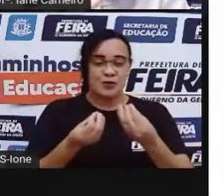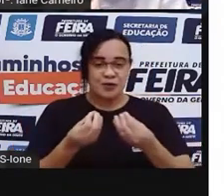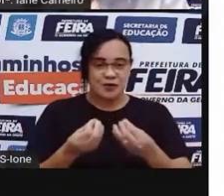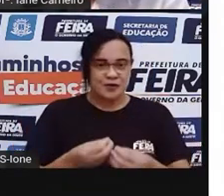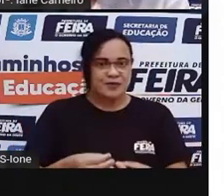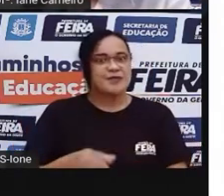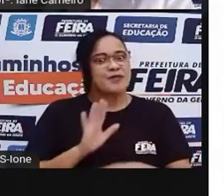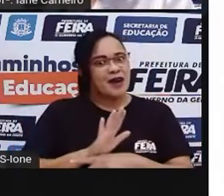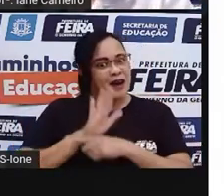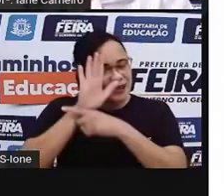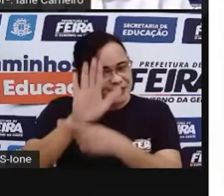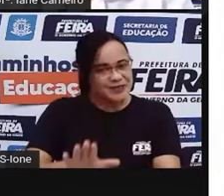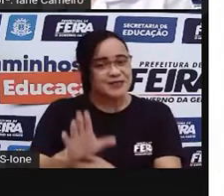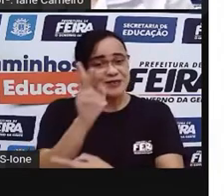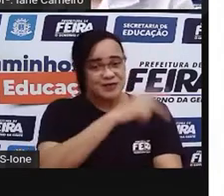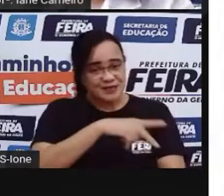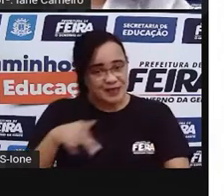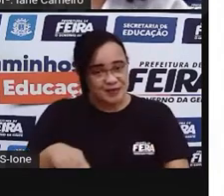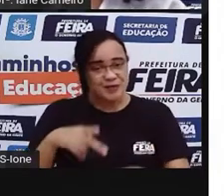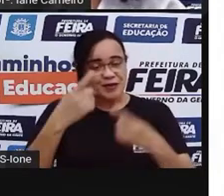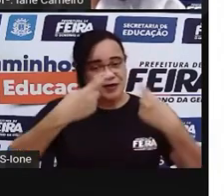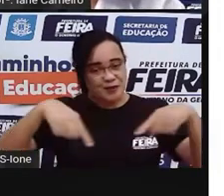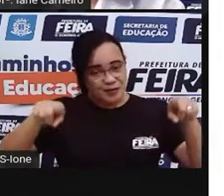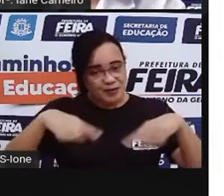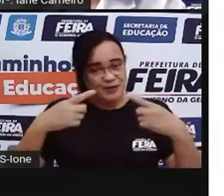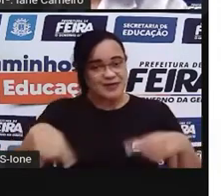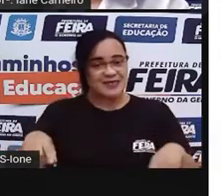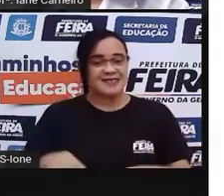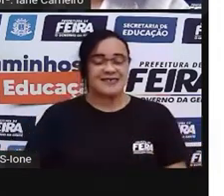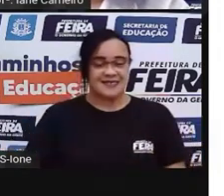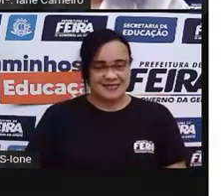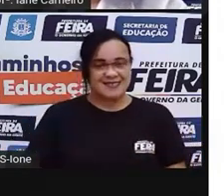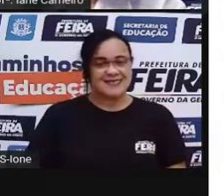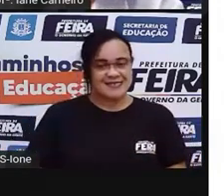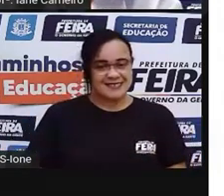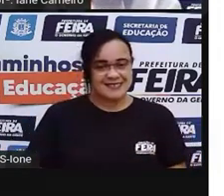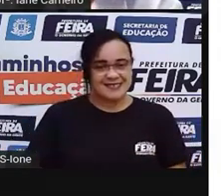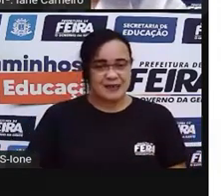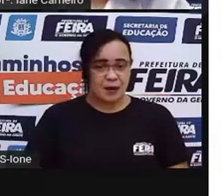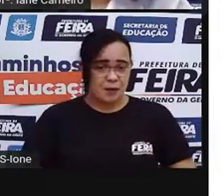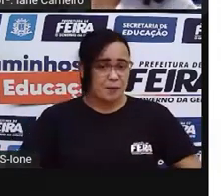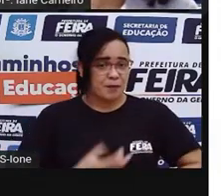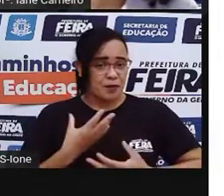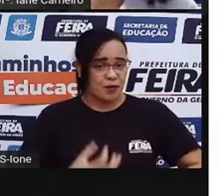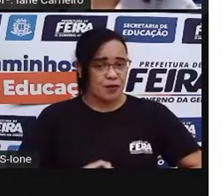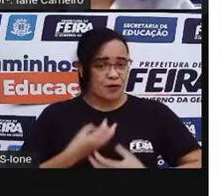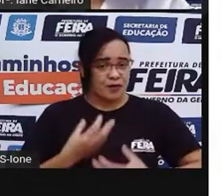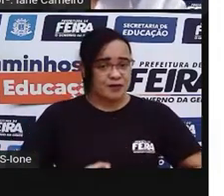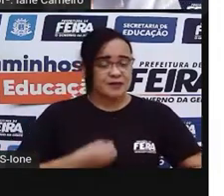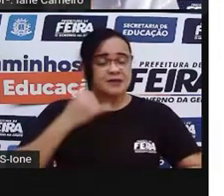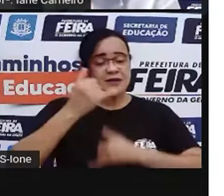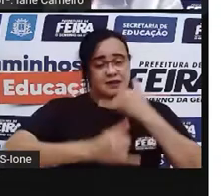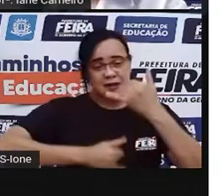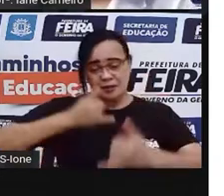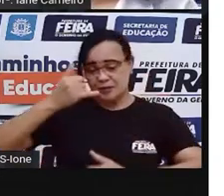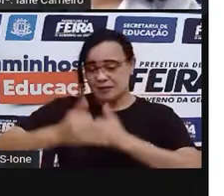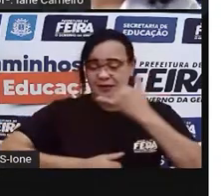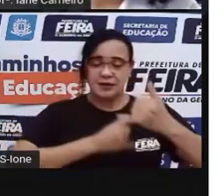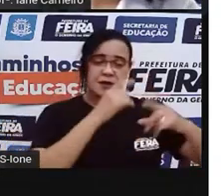Pró cantar aqui a música para vocês, tá bom? É assim, ó. Poesia é brincar com palavras